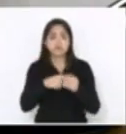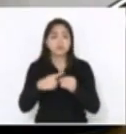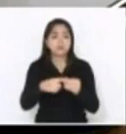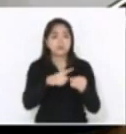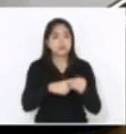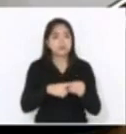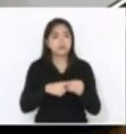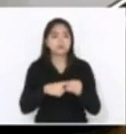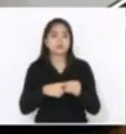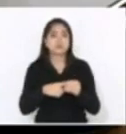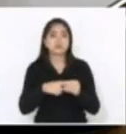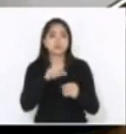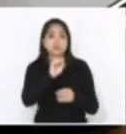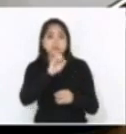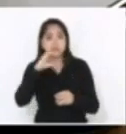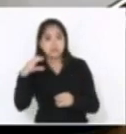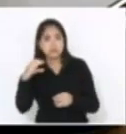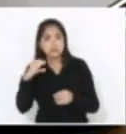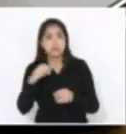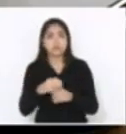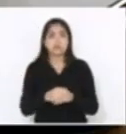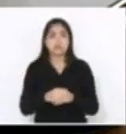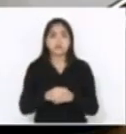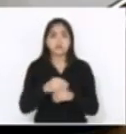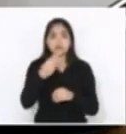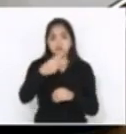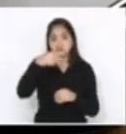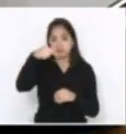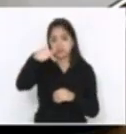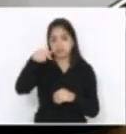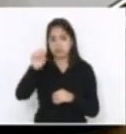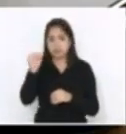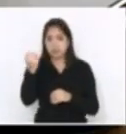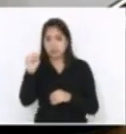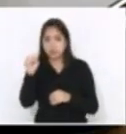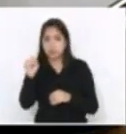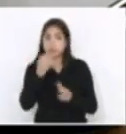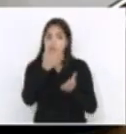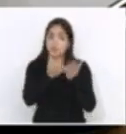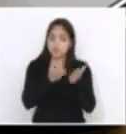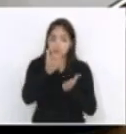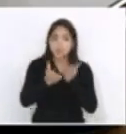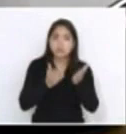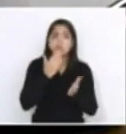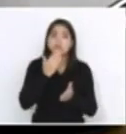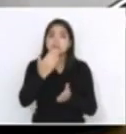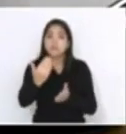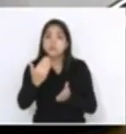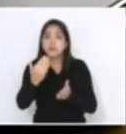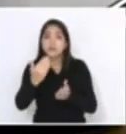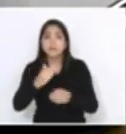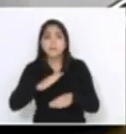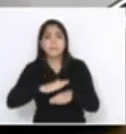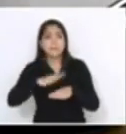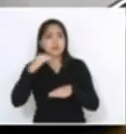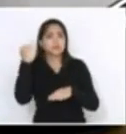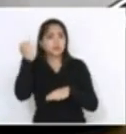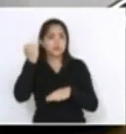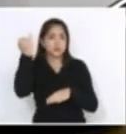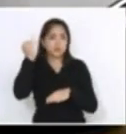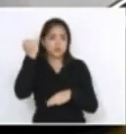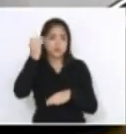nós não vamos distribuir para 278 municípios, mas vamos atender aquelas demandas que são mais emergenciais e mais